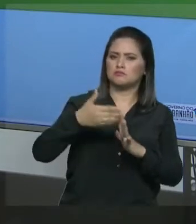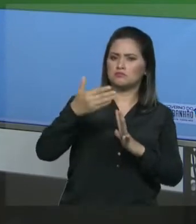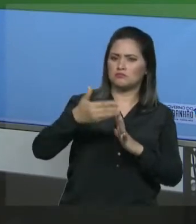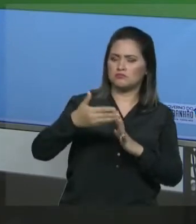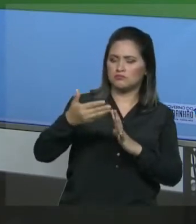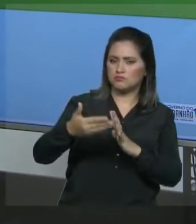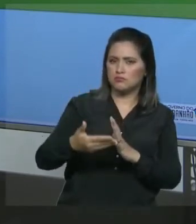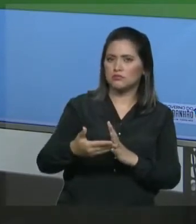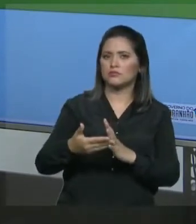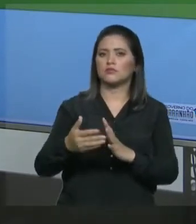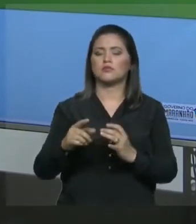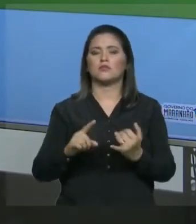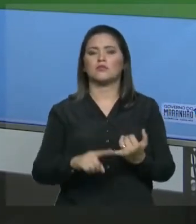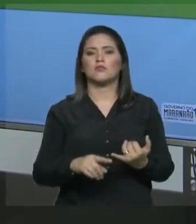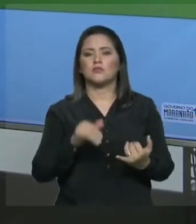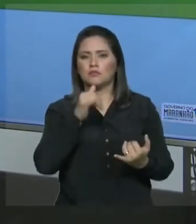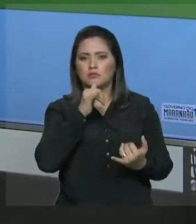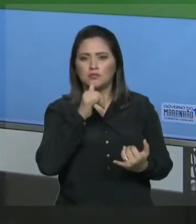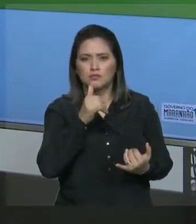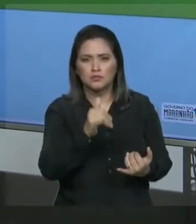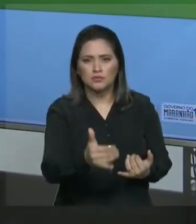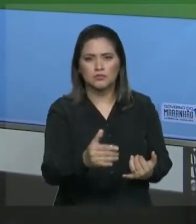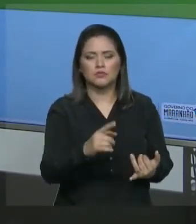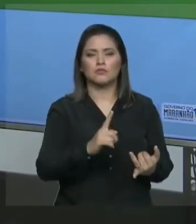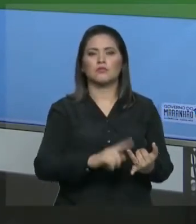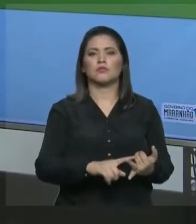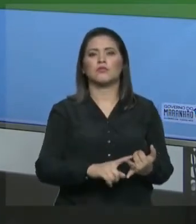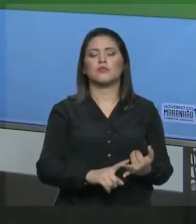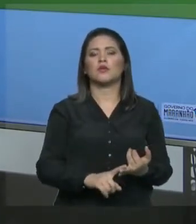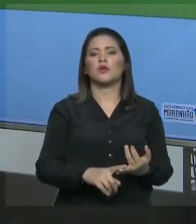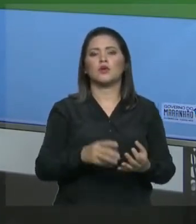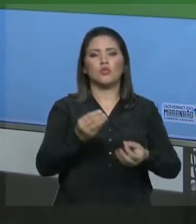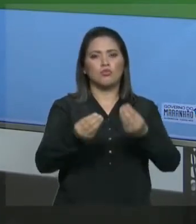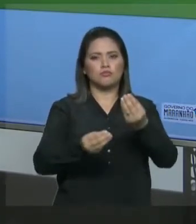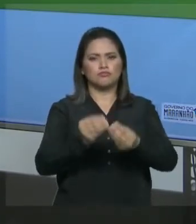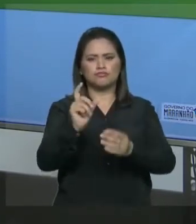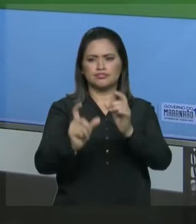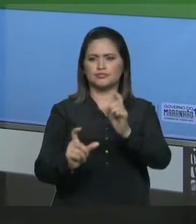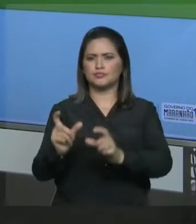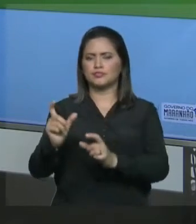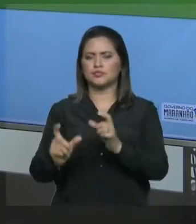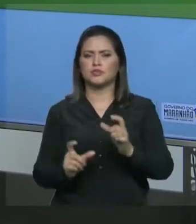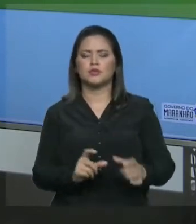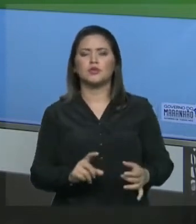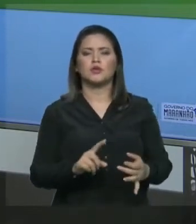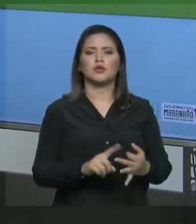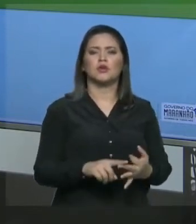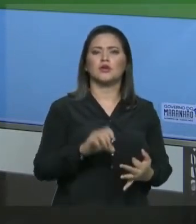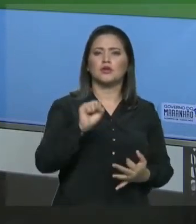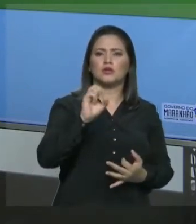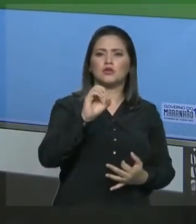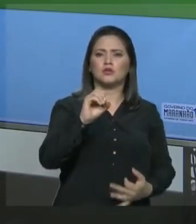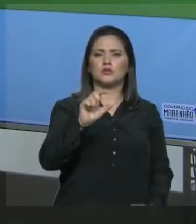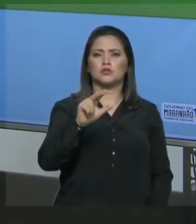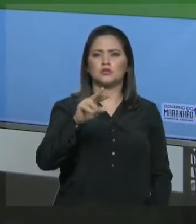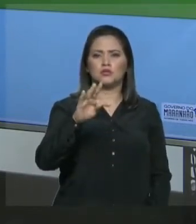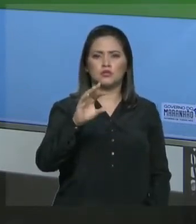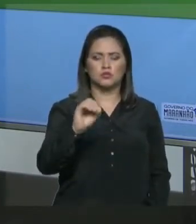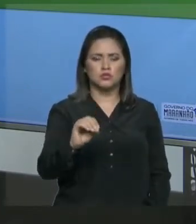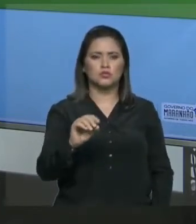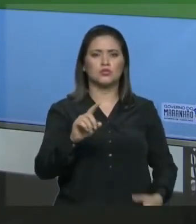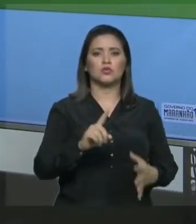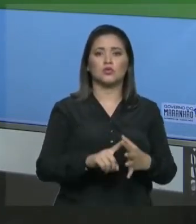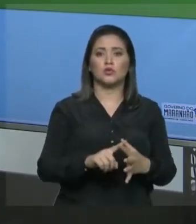soluções, quanto a condição de corrente, quanto ao estado físico, a natureza do soluto, quanto a razão